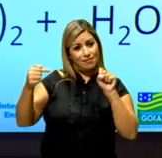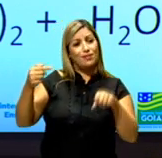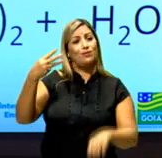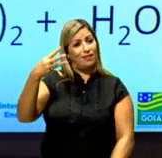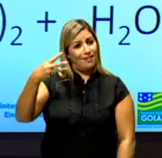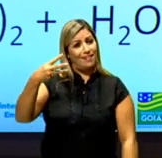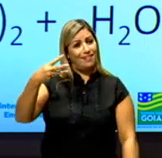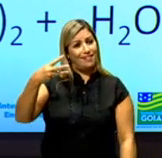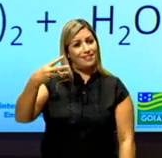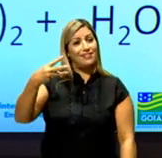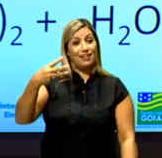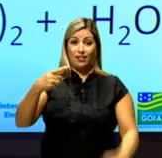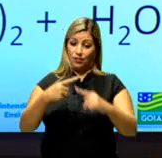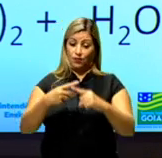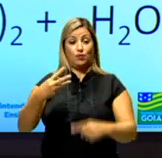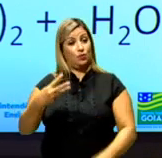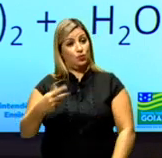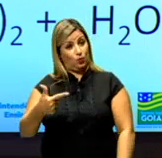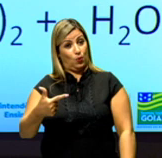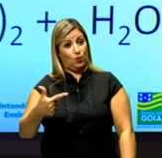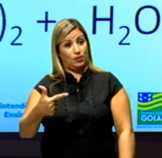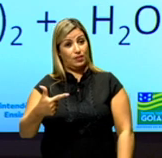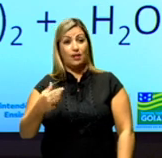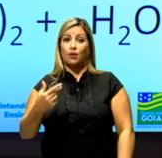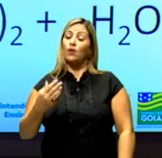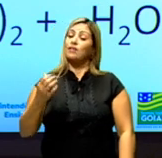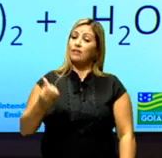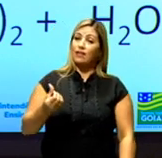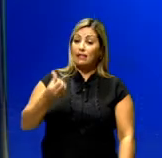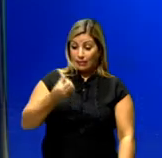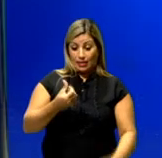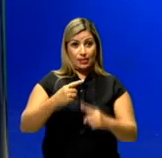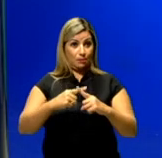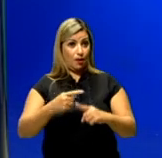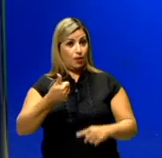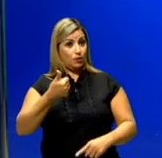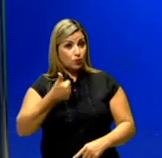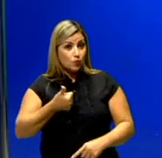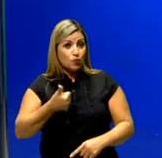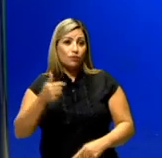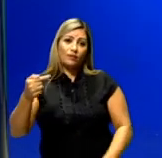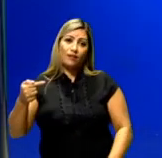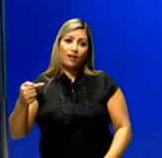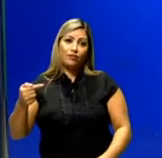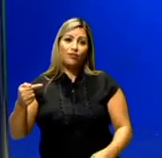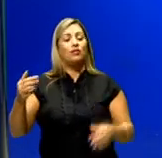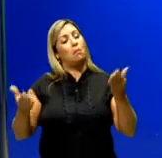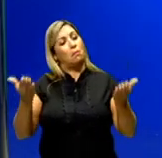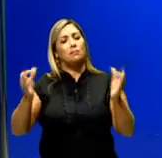três. Porque três vezes dois, seis. Seis mais um, sete. Balanceando a nossa equação